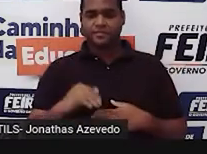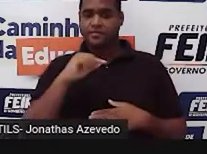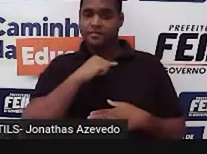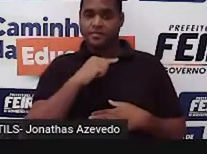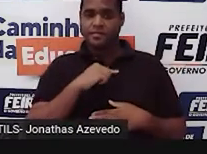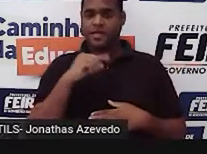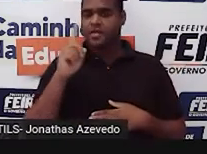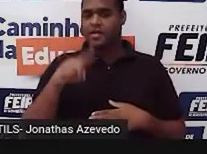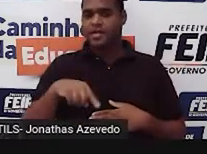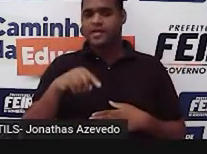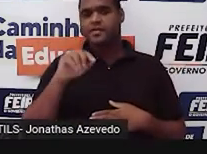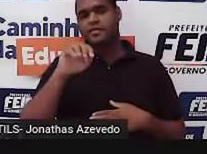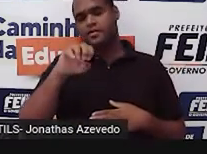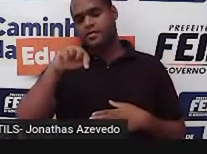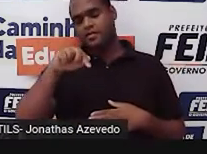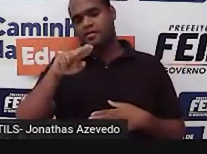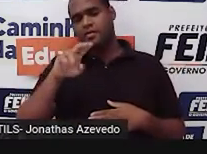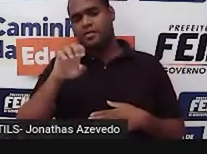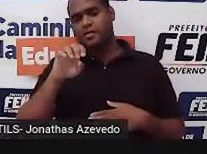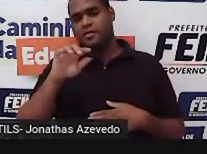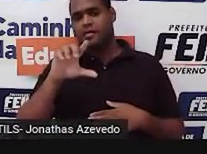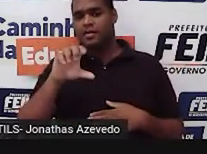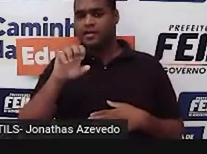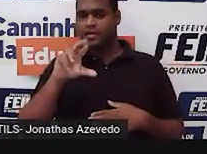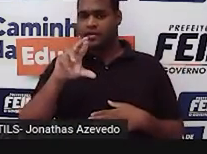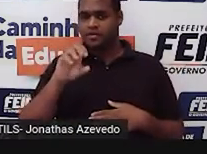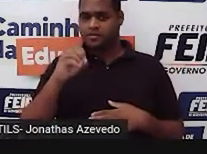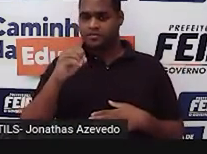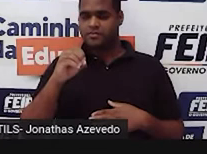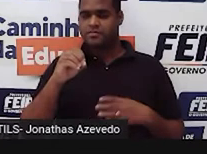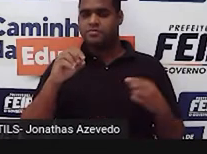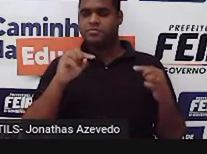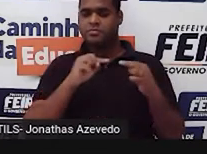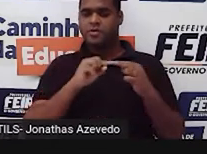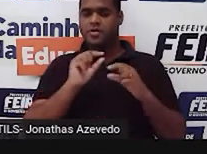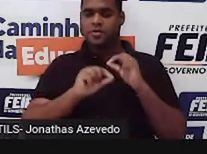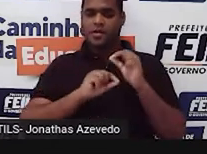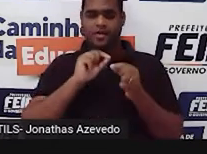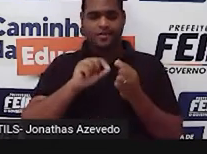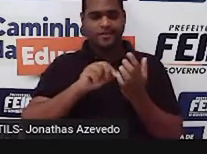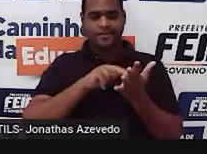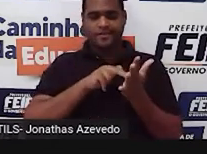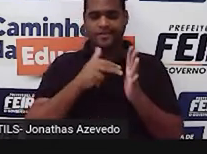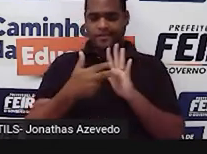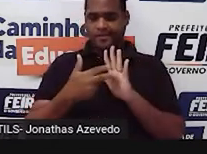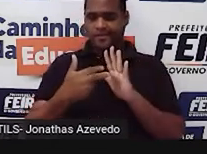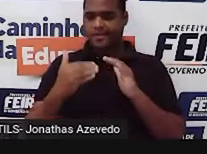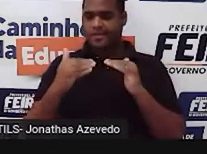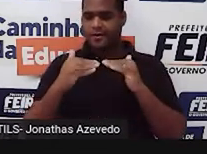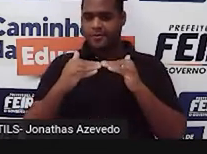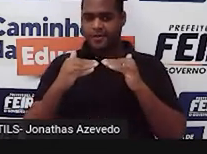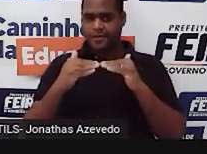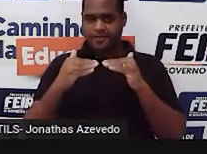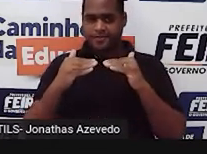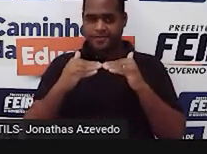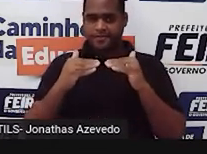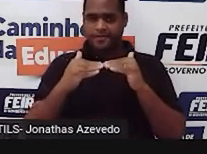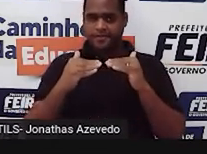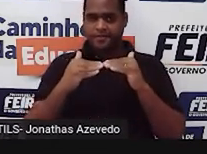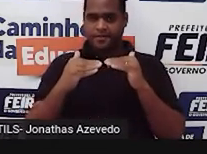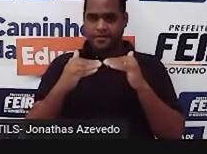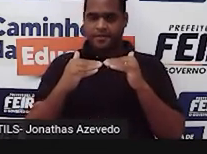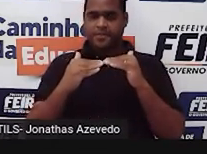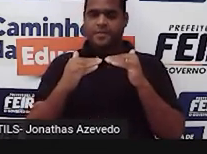triângulo equilátero. A palavra equilátero é uma junção do equ, que significa